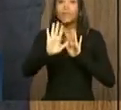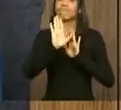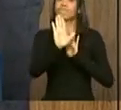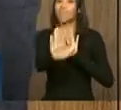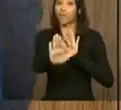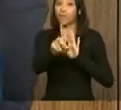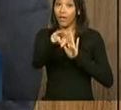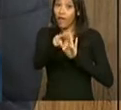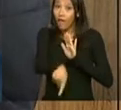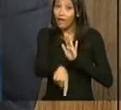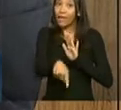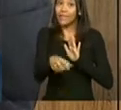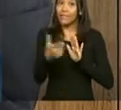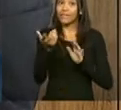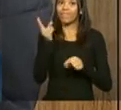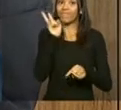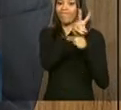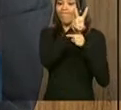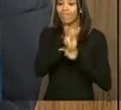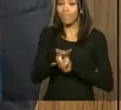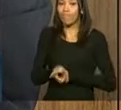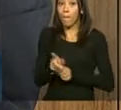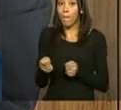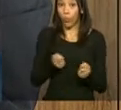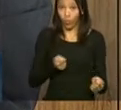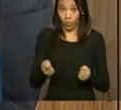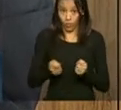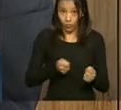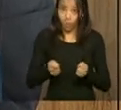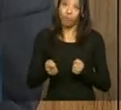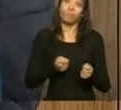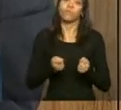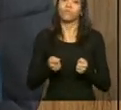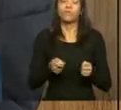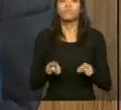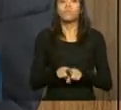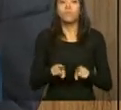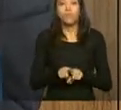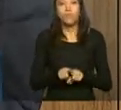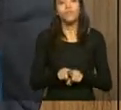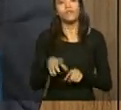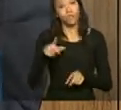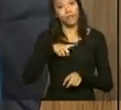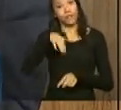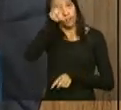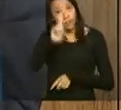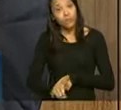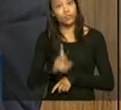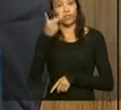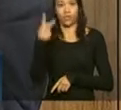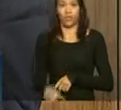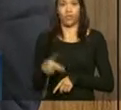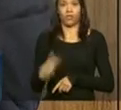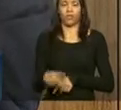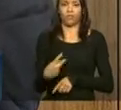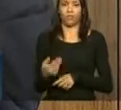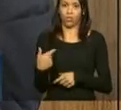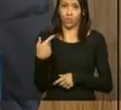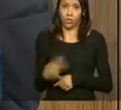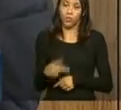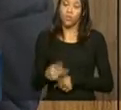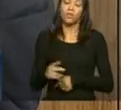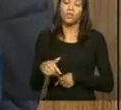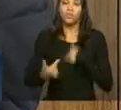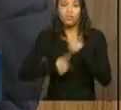frustrar o direito legítimo dos países de taxar aquelas atividades que são